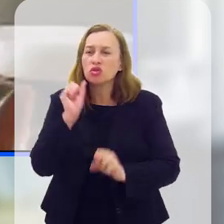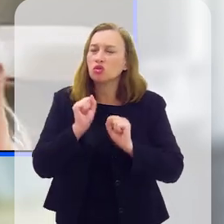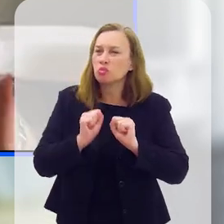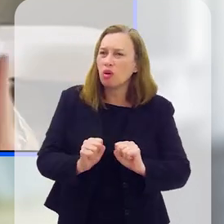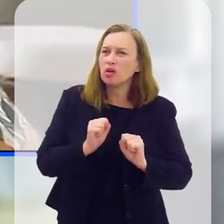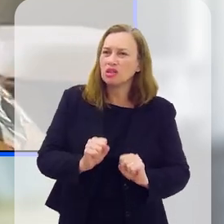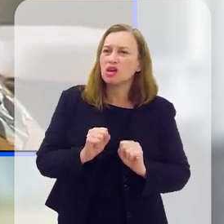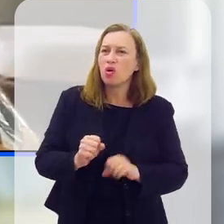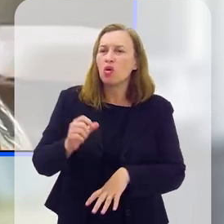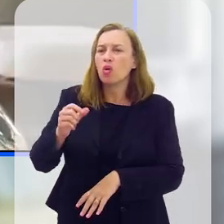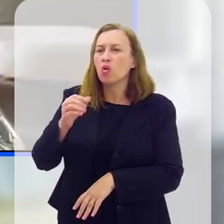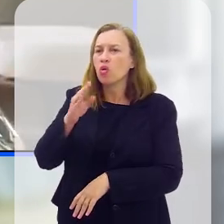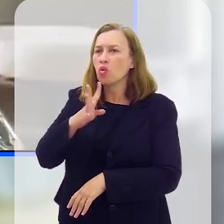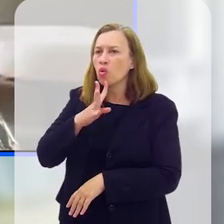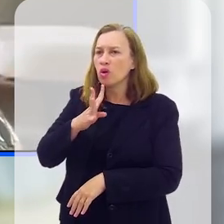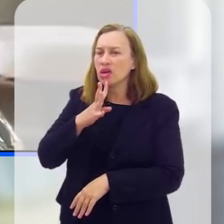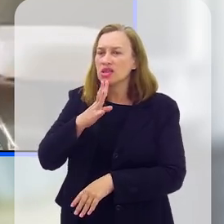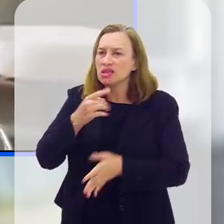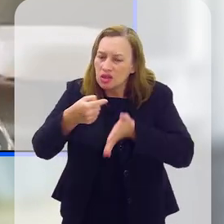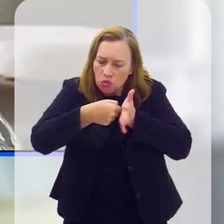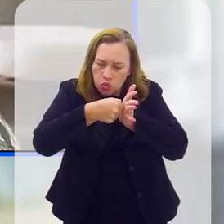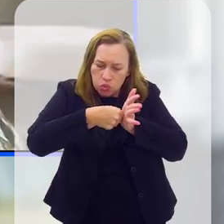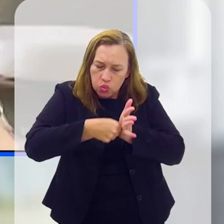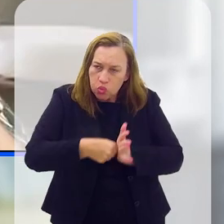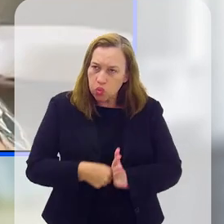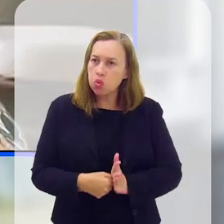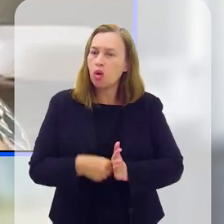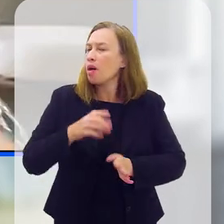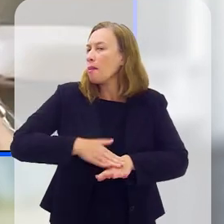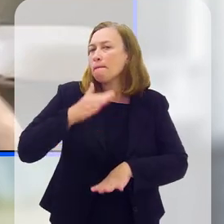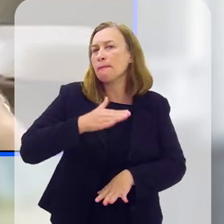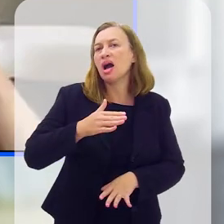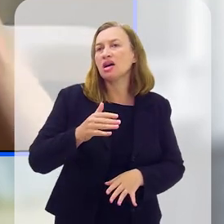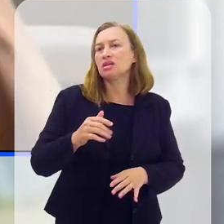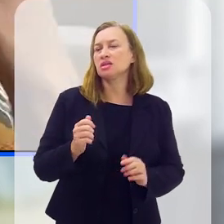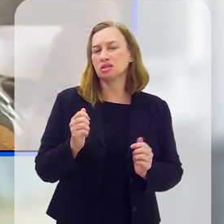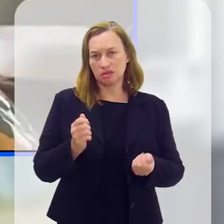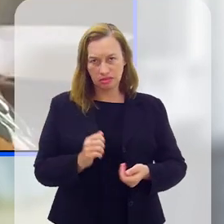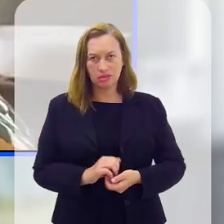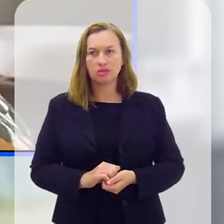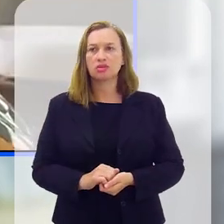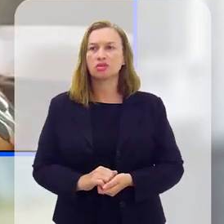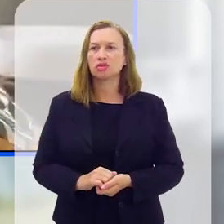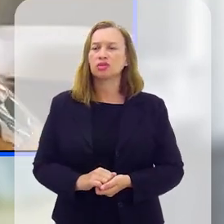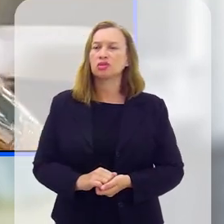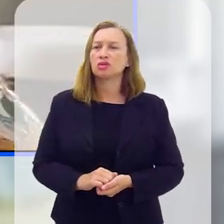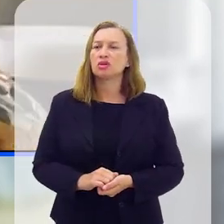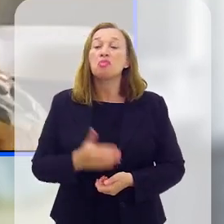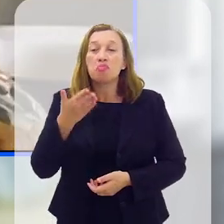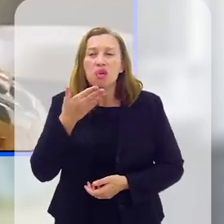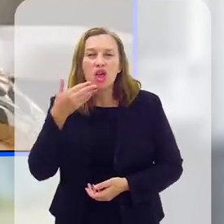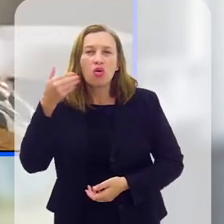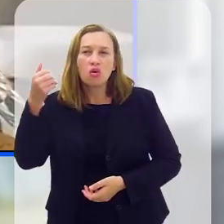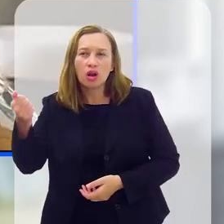pessoas possam conhecer mais a sua própria estrutura de potencialização de recursos,